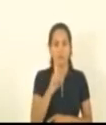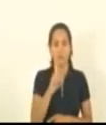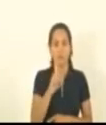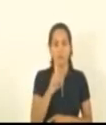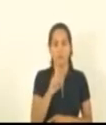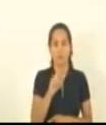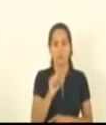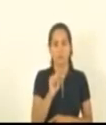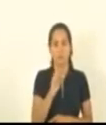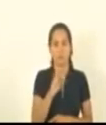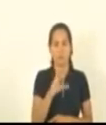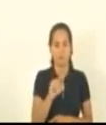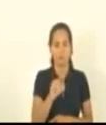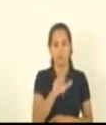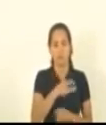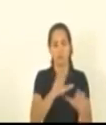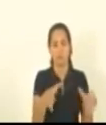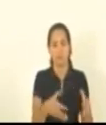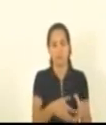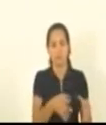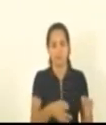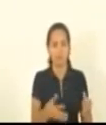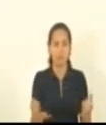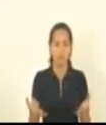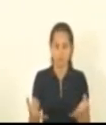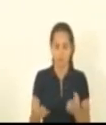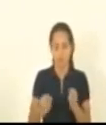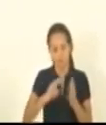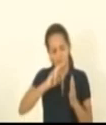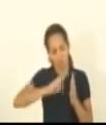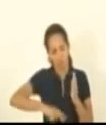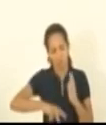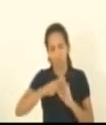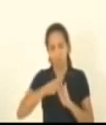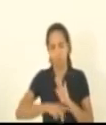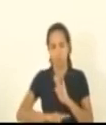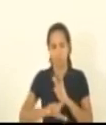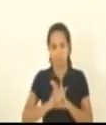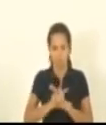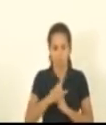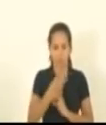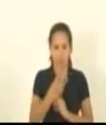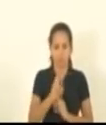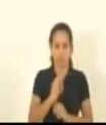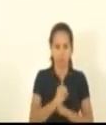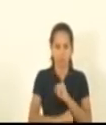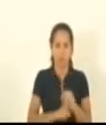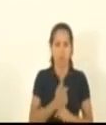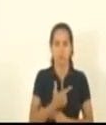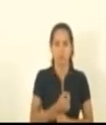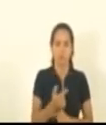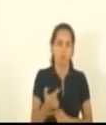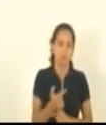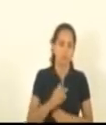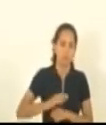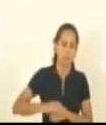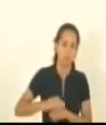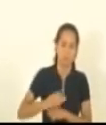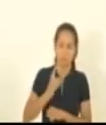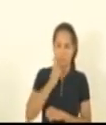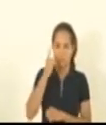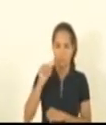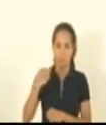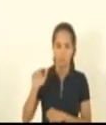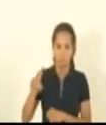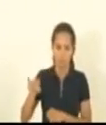Justiça. Presidente, receba a matéria para o projeto de lei complementar 35-2022 de autoria do deputado Gandini e